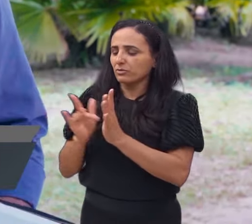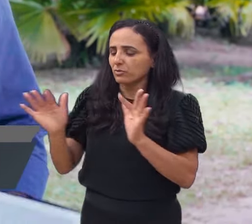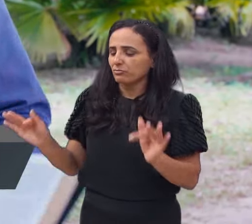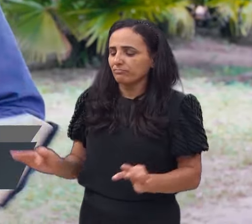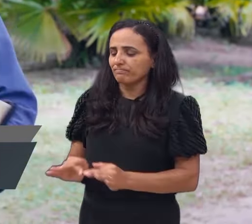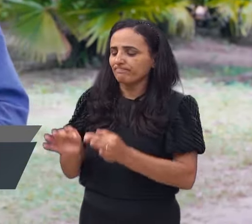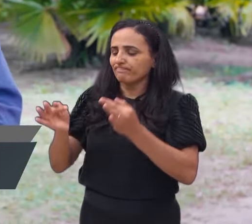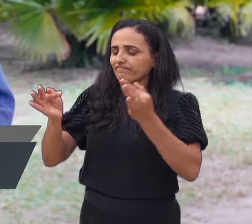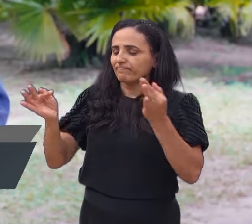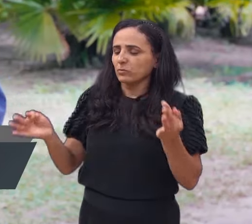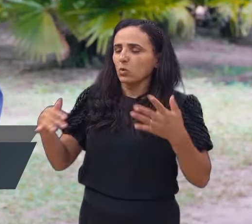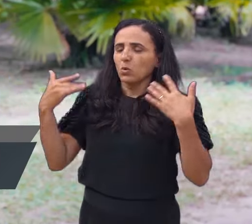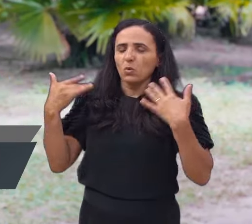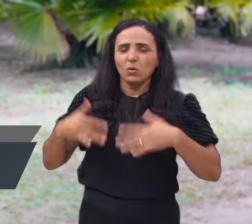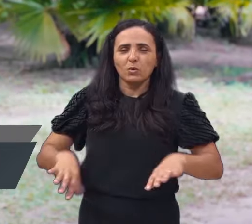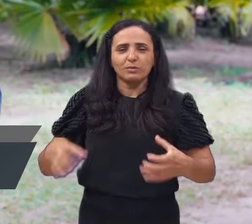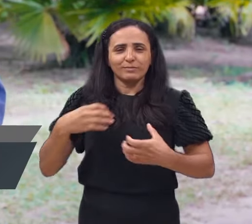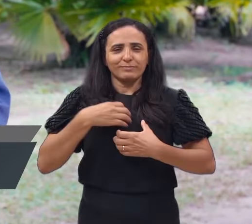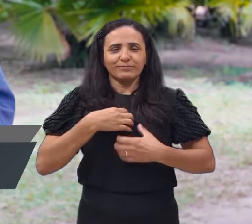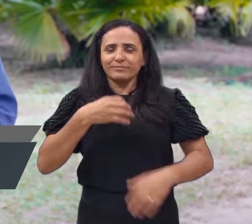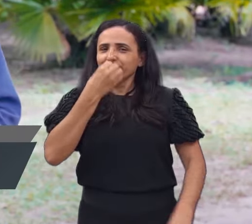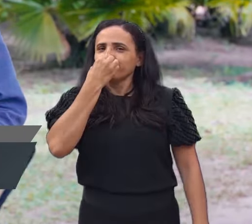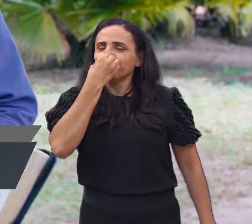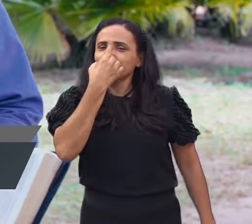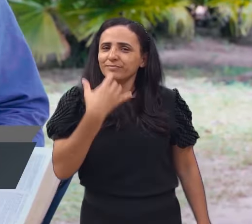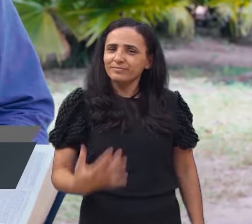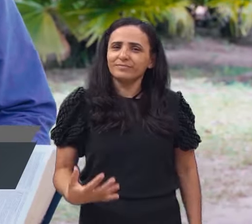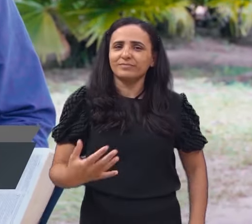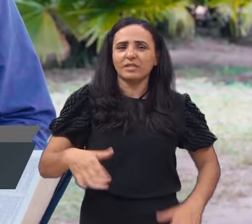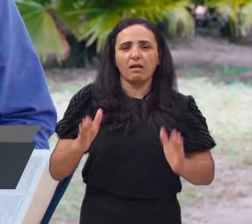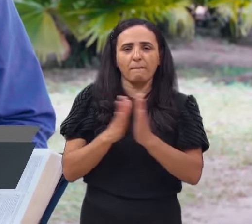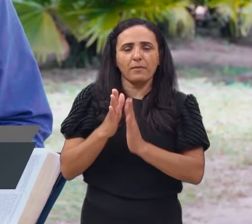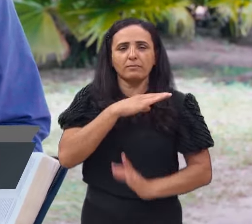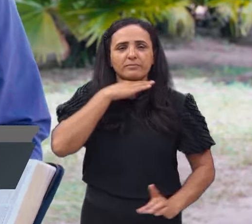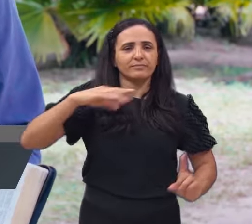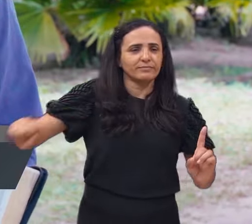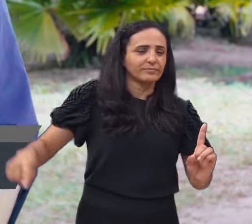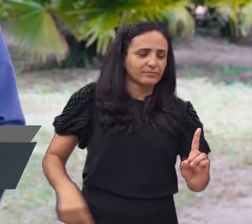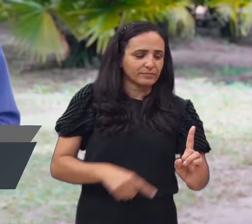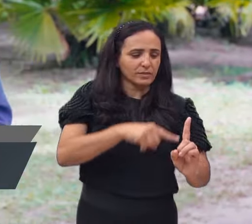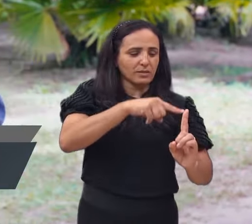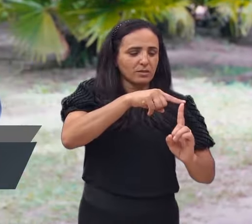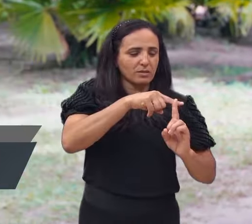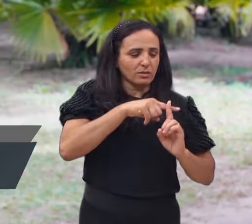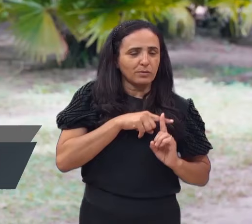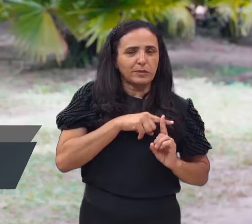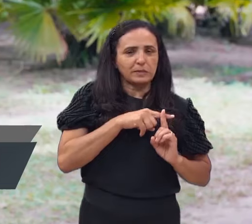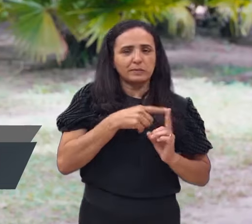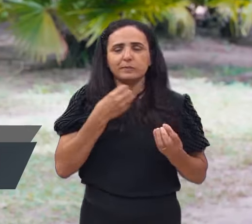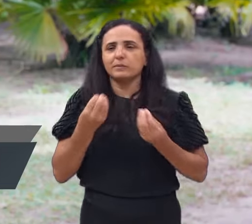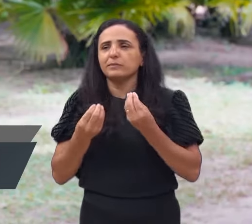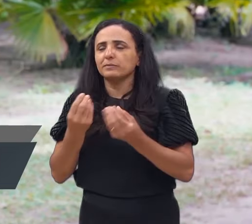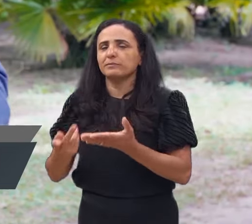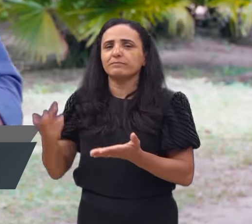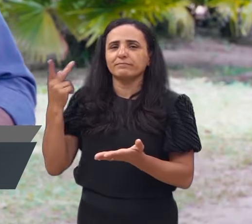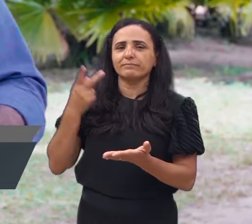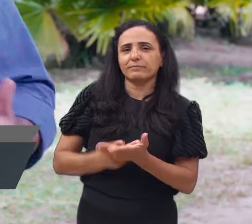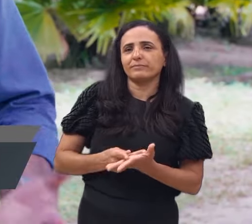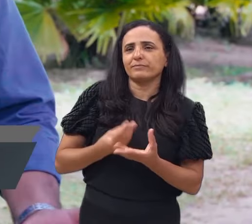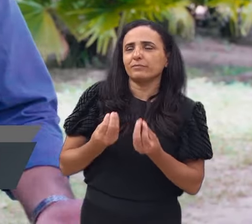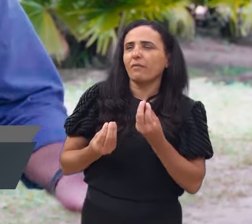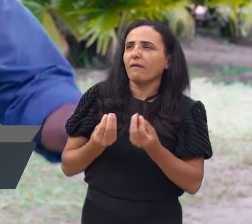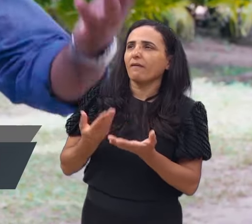-se a si mesmo, tomando forma de servo, e sendo obediente até a morte, morte de cruz. Pelo que Deus